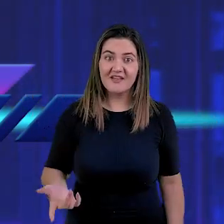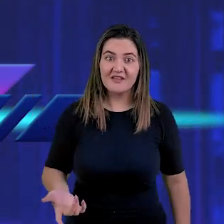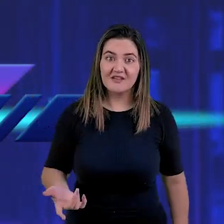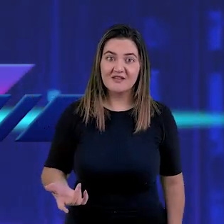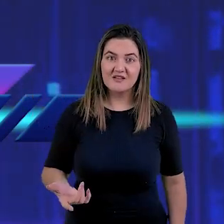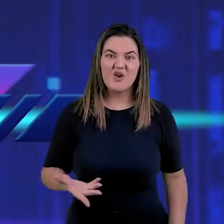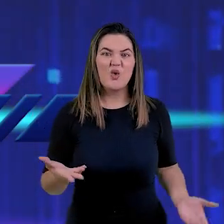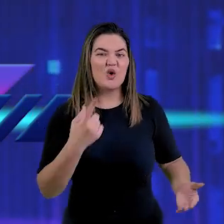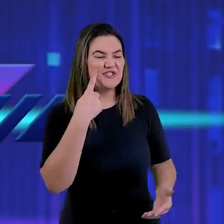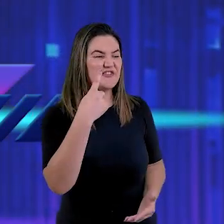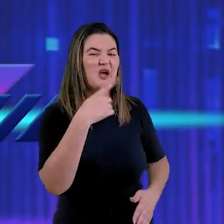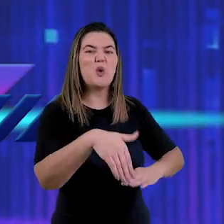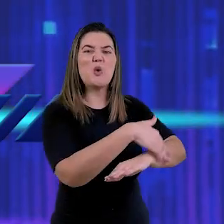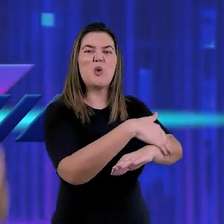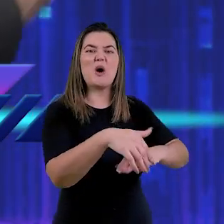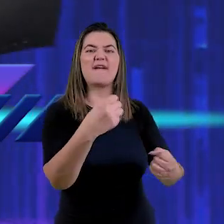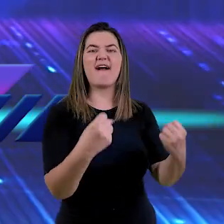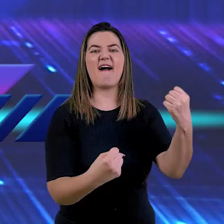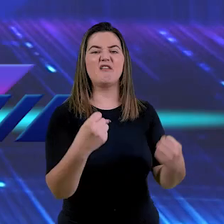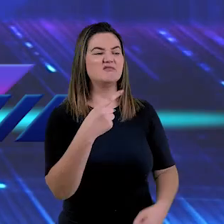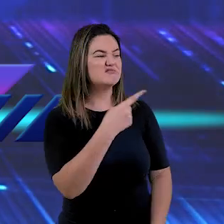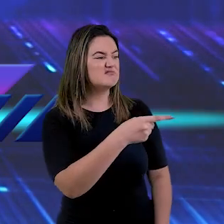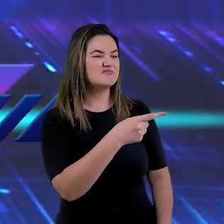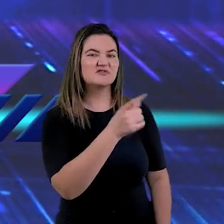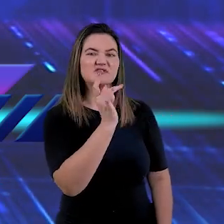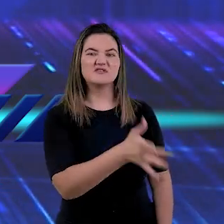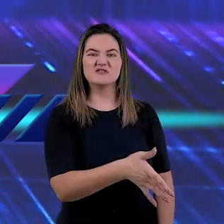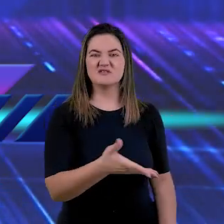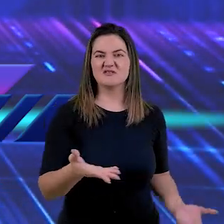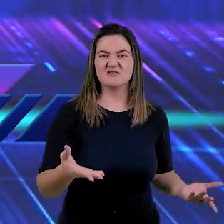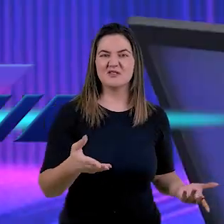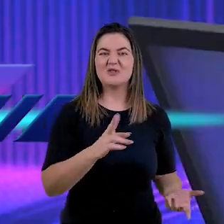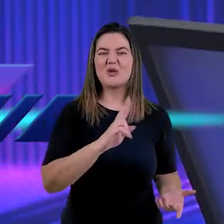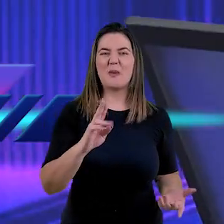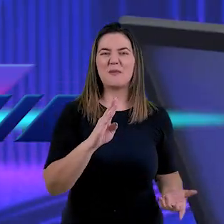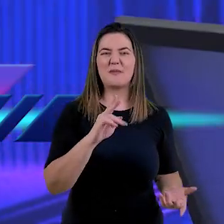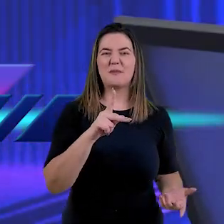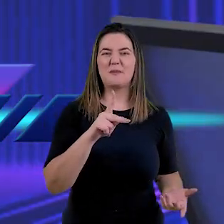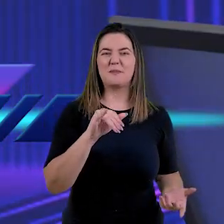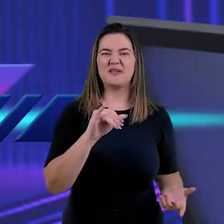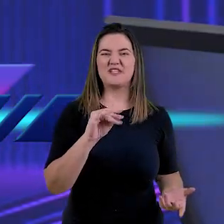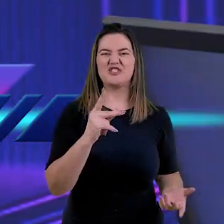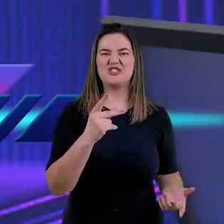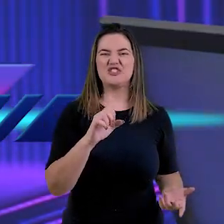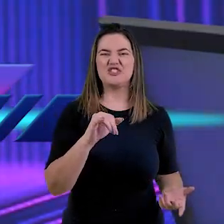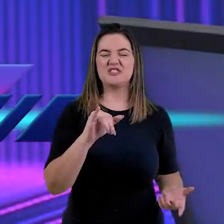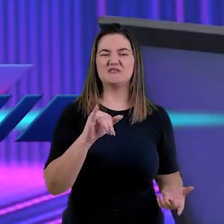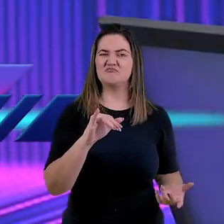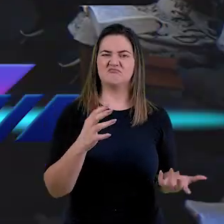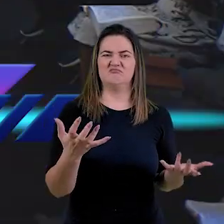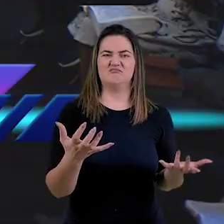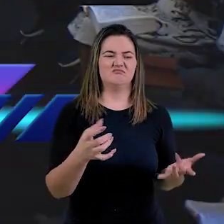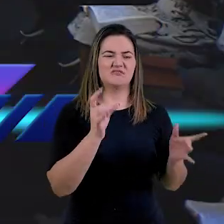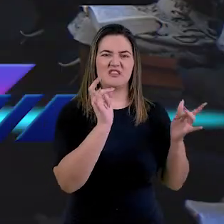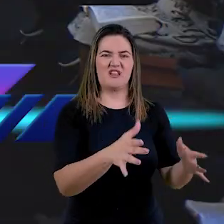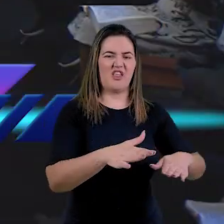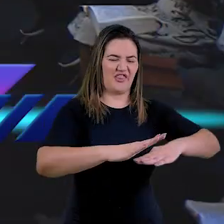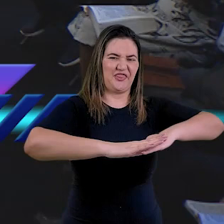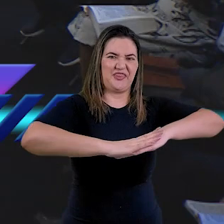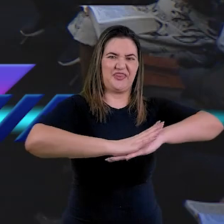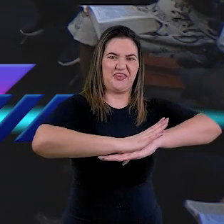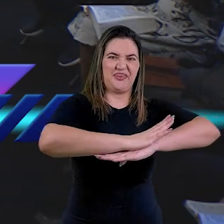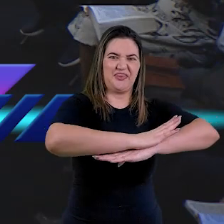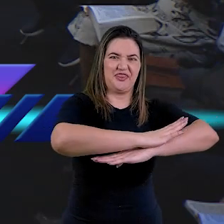de ouro. Quanto vale o asfalto hoje? Quanto vale piche hoje? Pega um quilo de piche e vai vender. Por quanto você vai vender um quilo de piche?